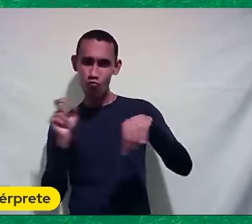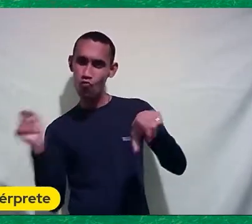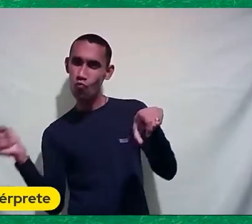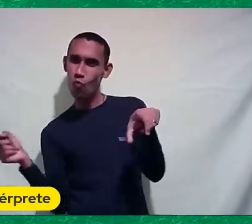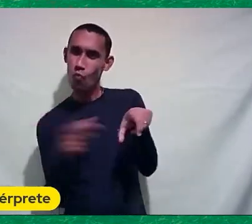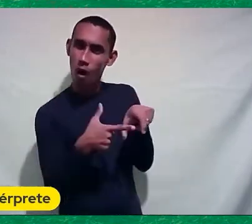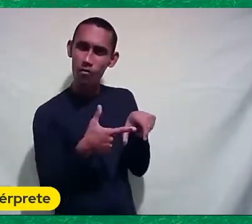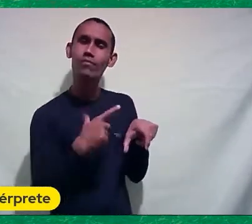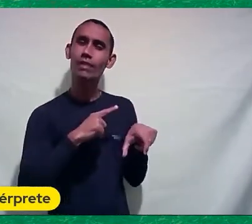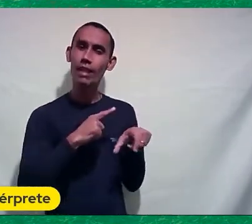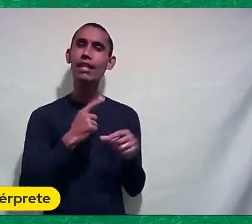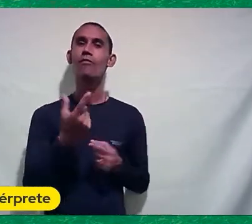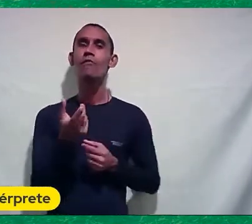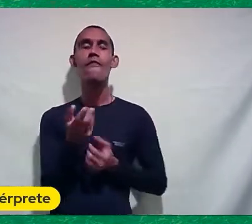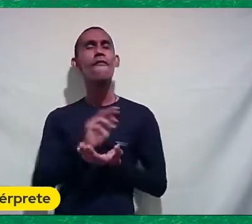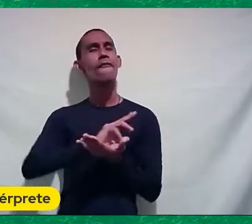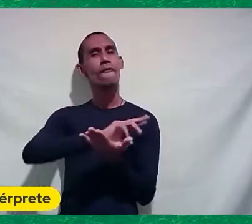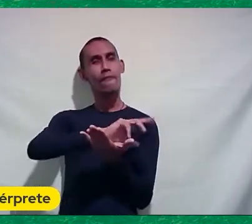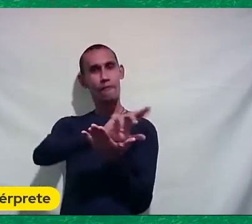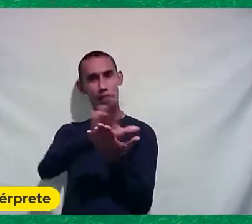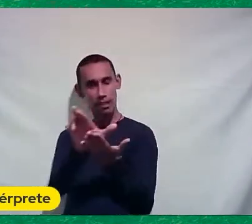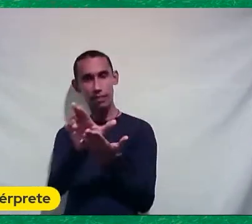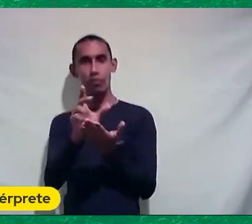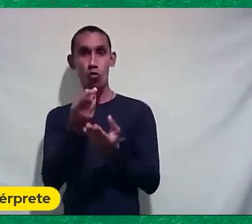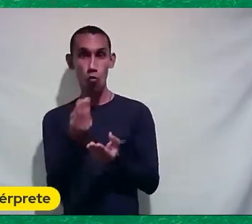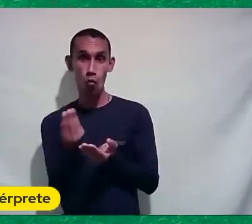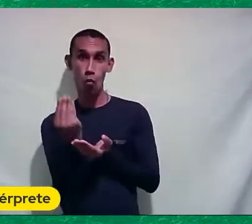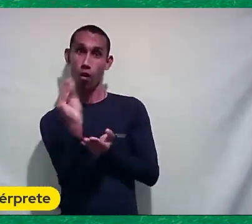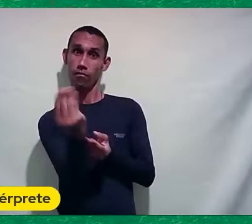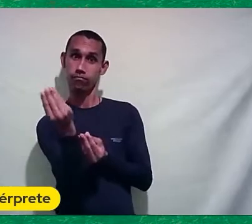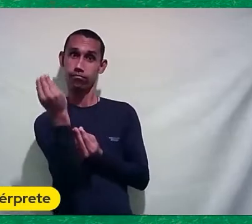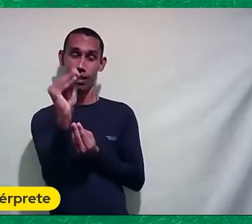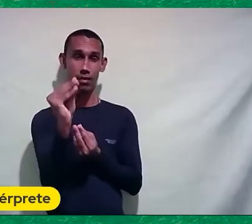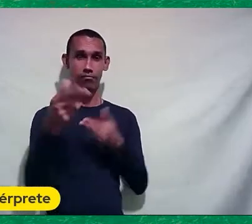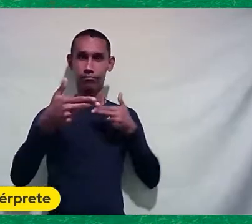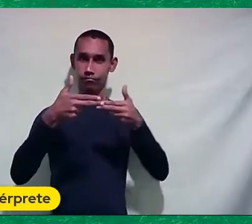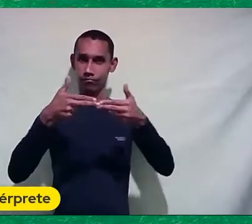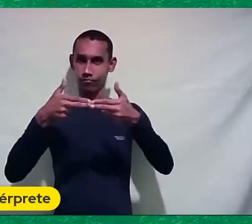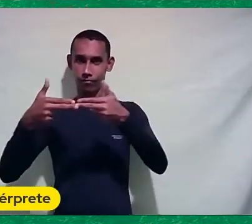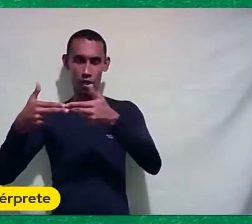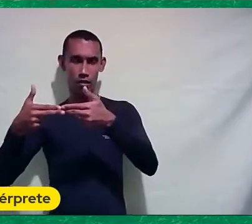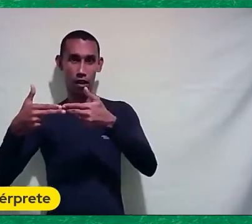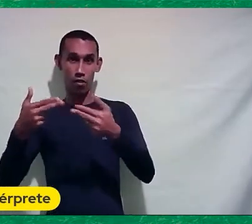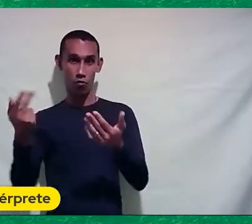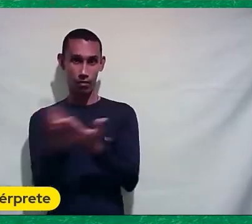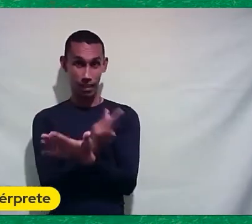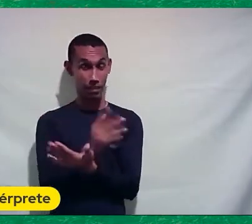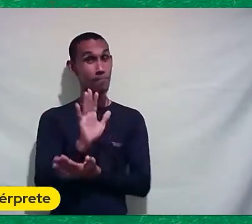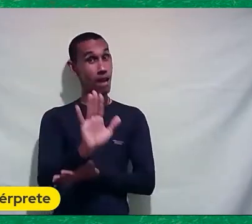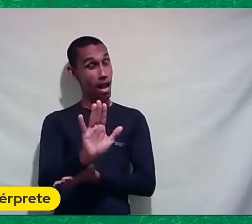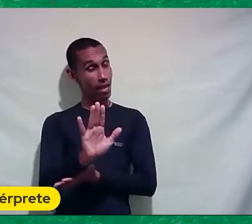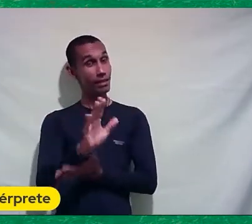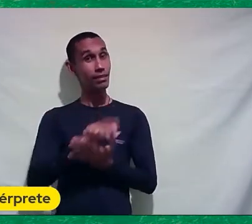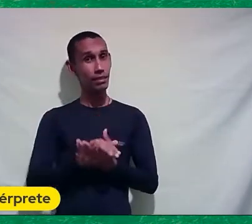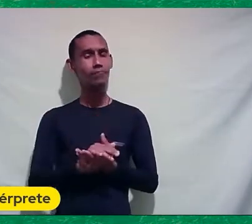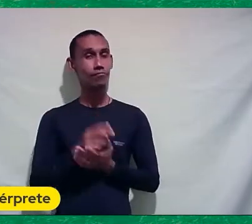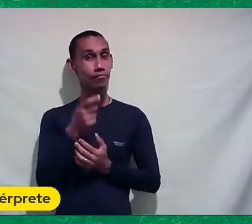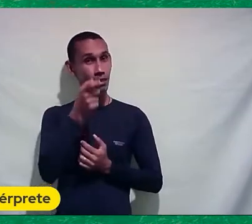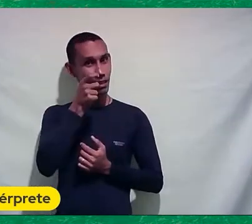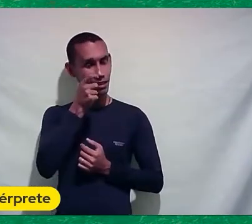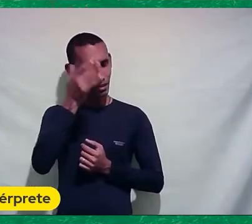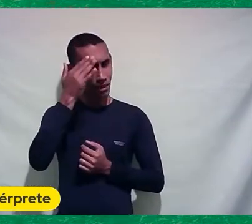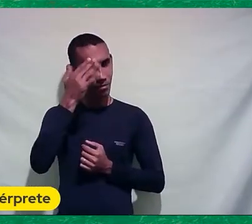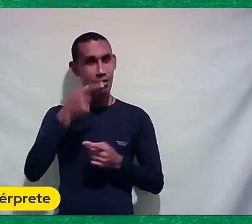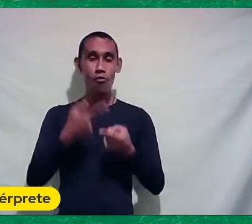maneiras De você Inserir certas cenas No meio de alguma coisa Mas é interessante mesmo